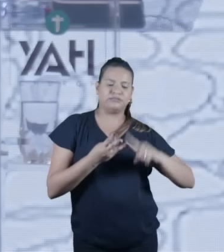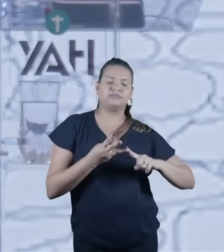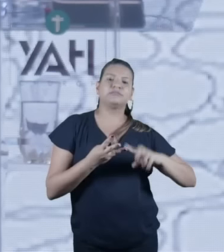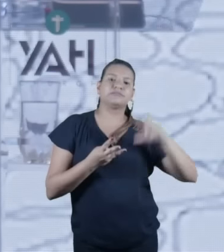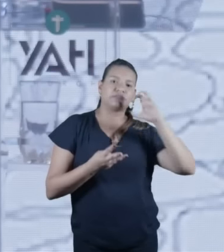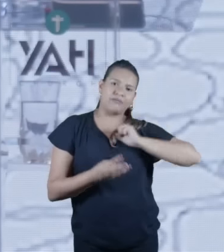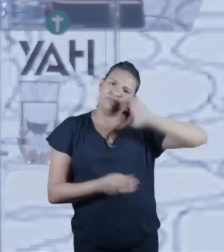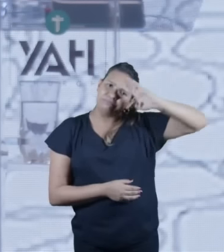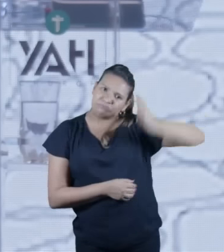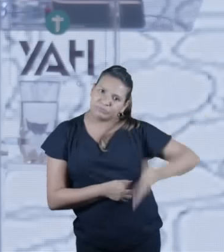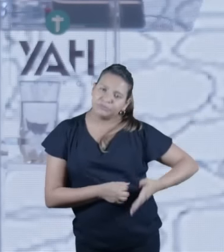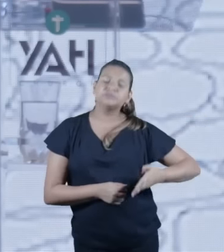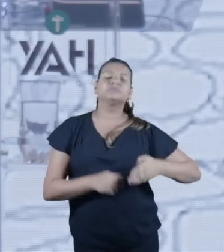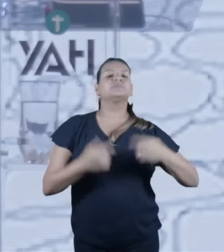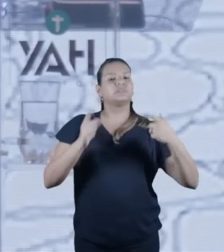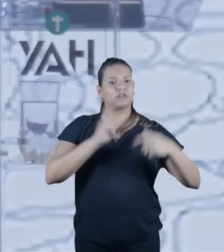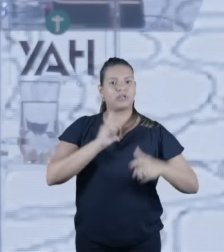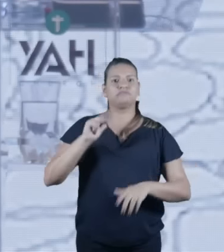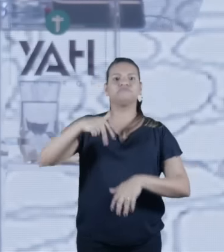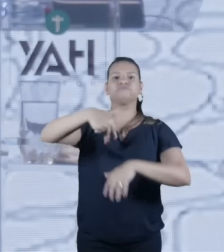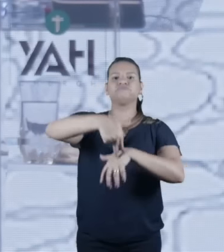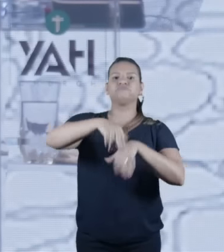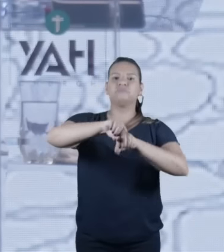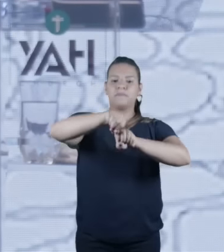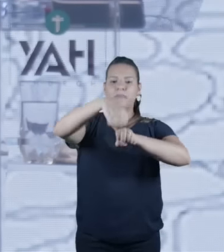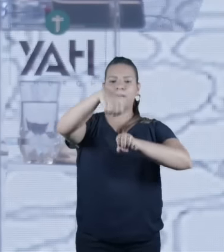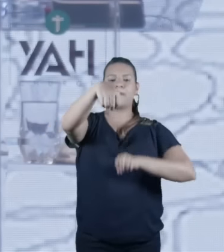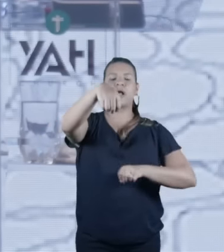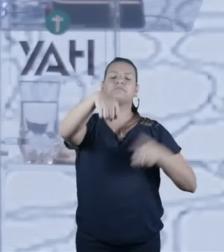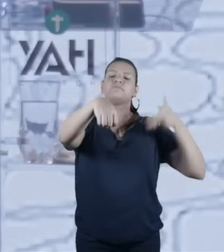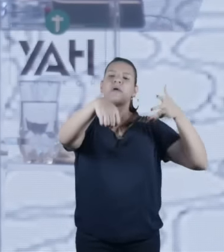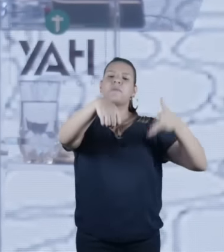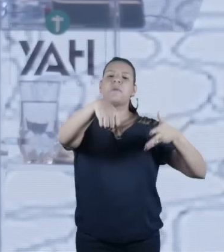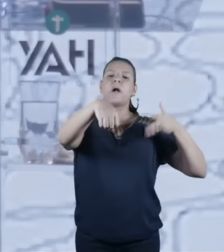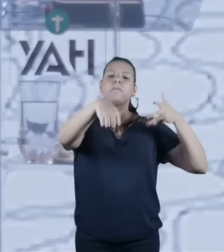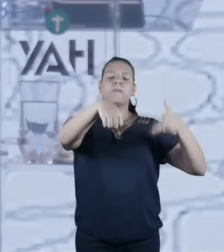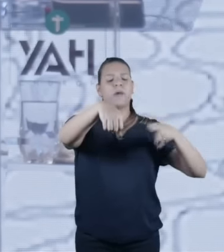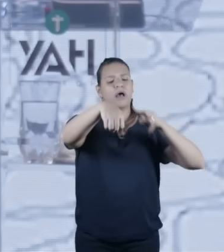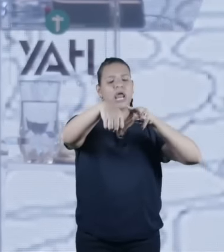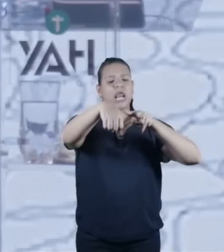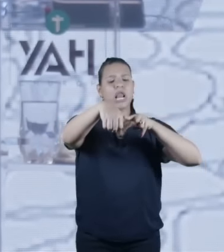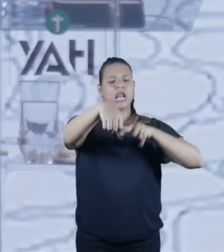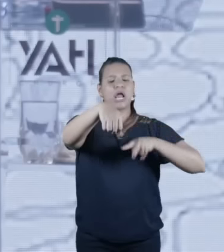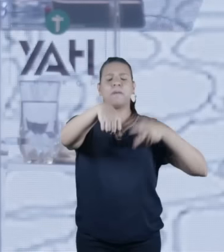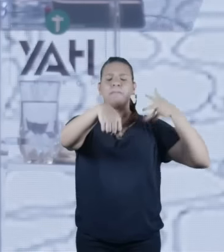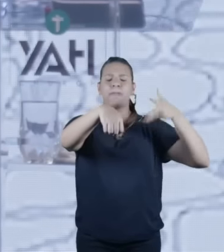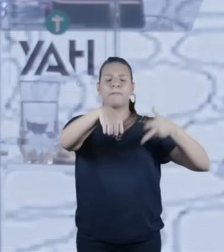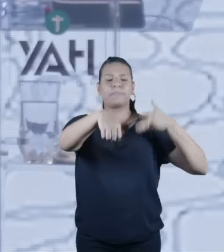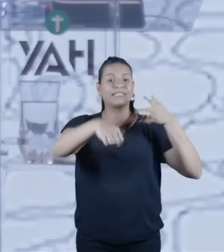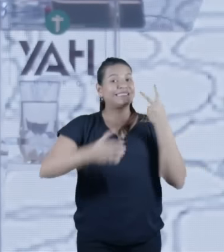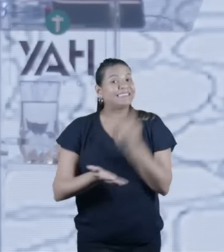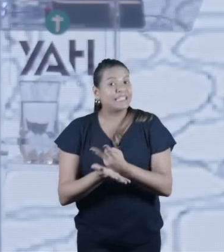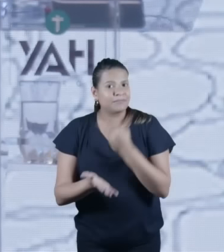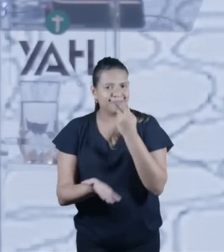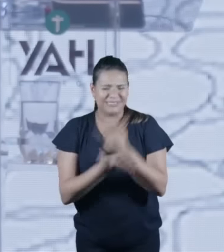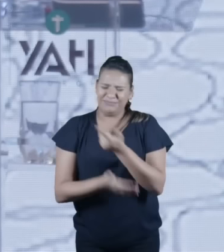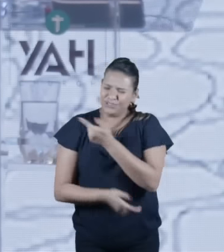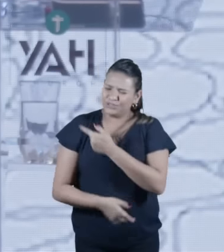e que a leitura fosse feita e eles ouviam semana após semana as profecias